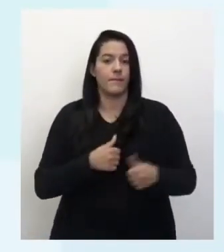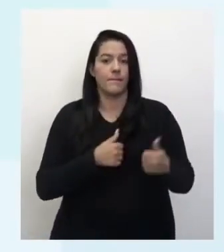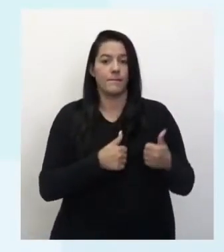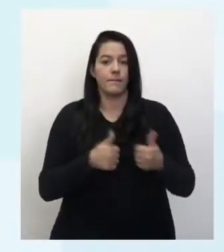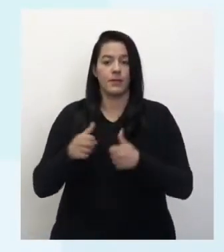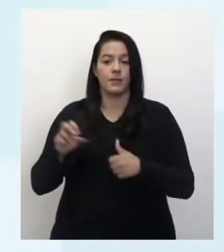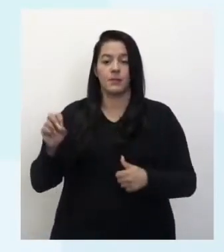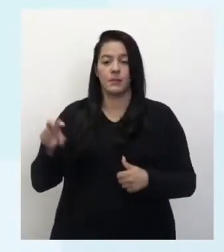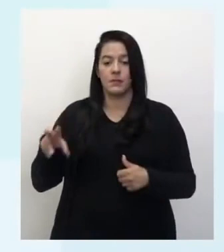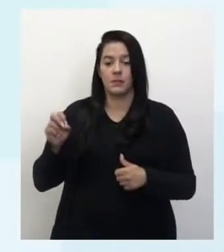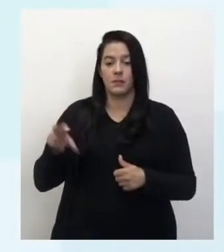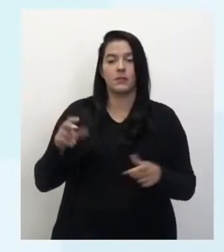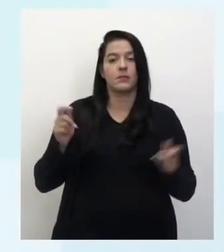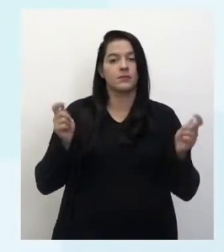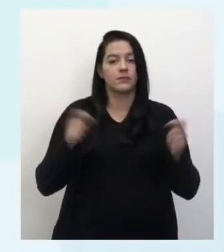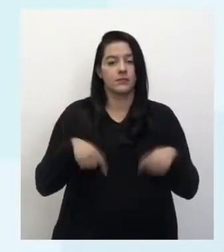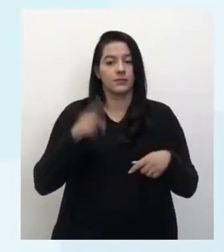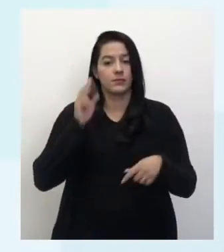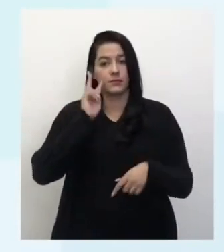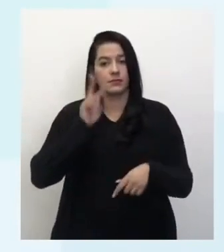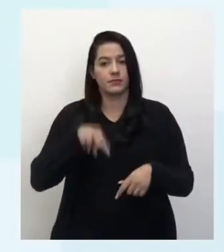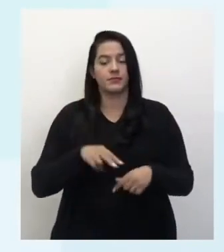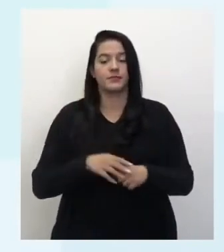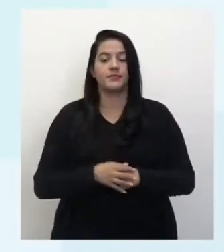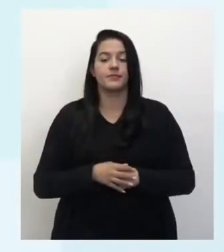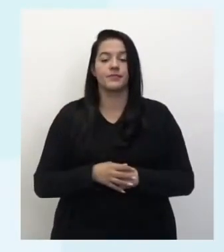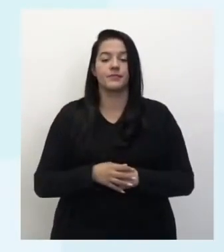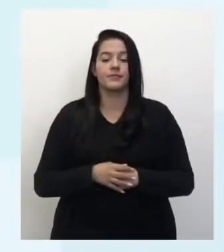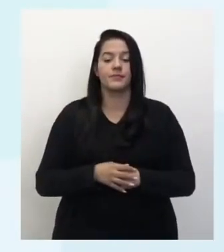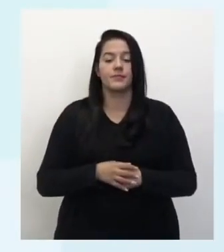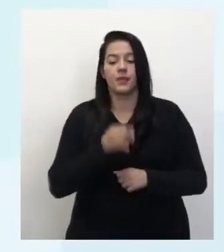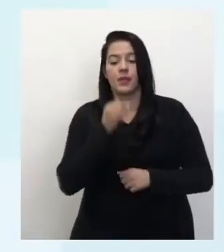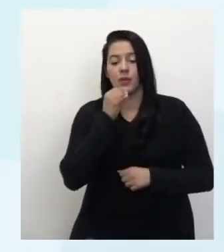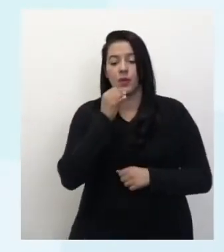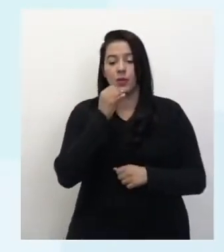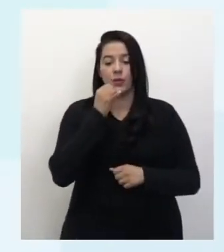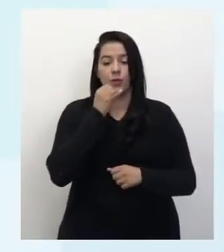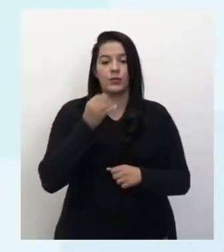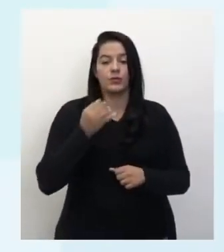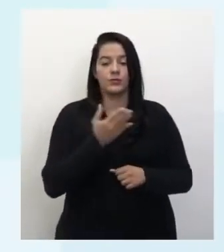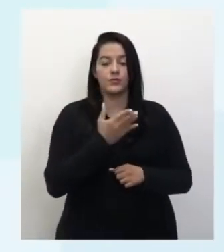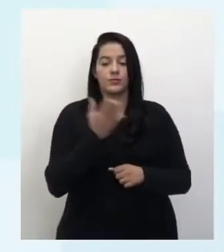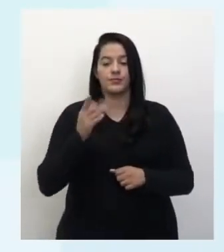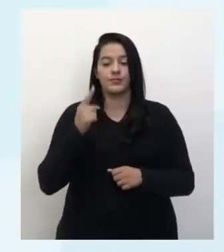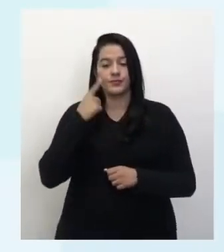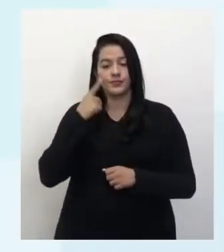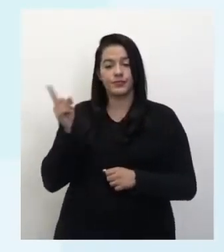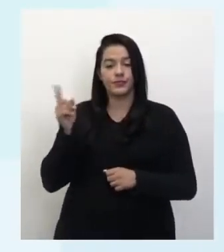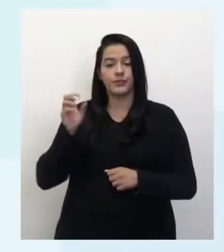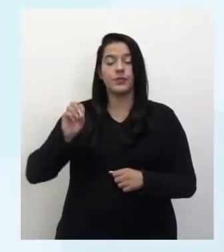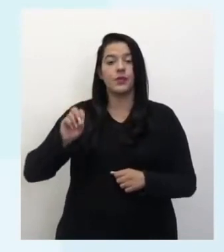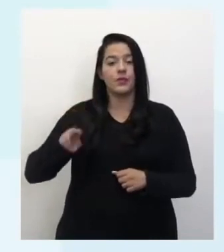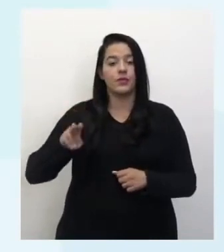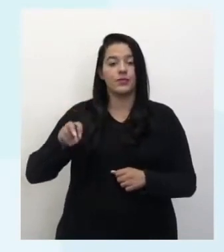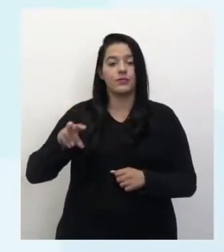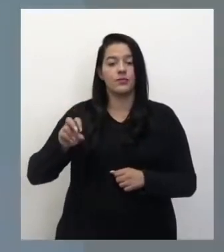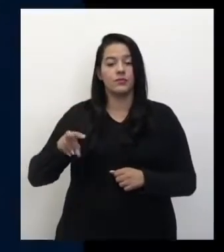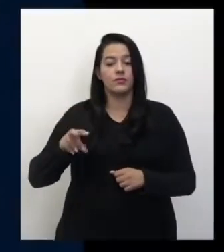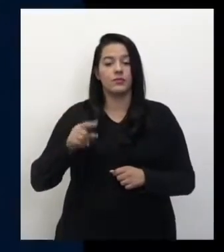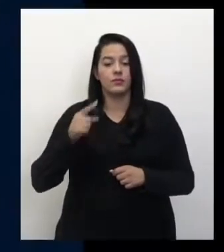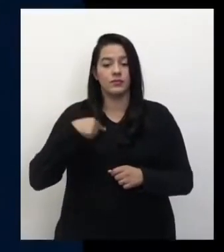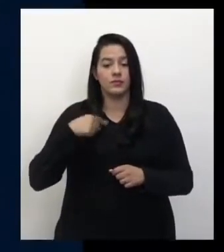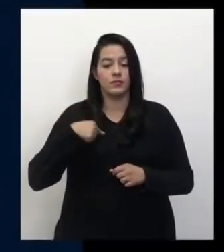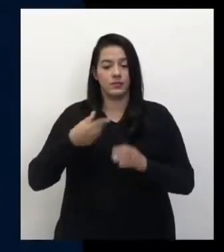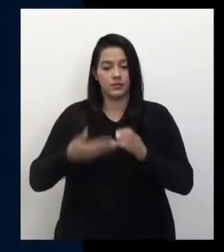muito mais, tá? Olha um exemplo aí, já já vão colocar para rodar aí, esse aí é um exemplo de um vírus observado no